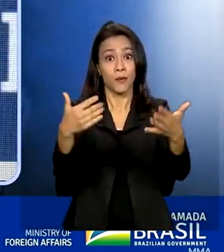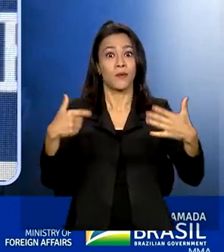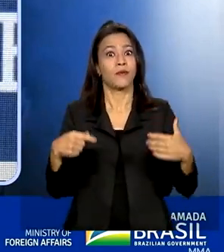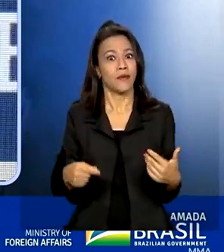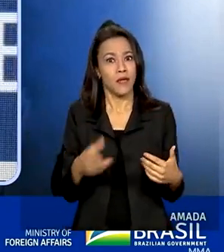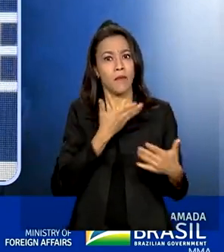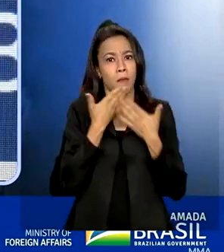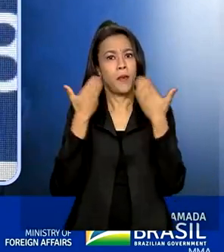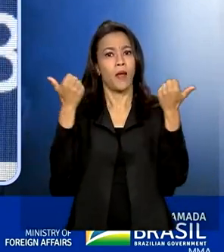melhorar também a questão ambiental.